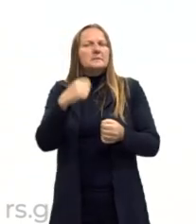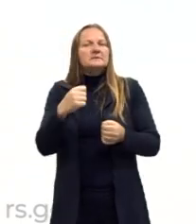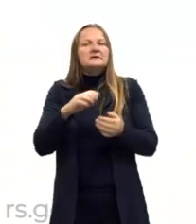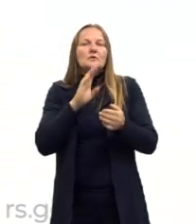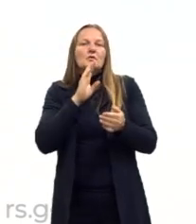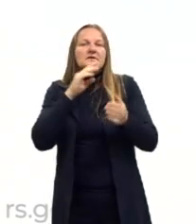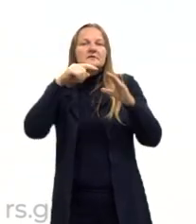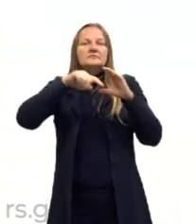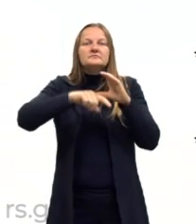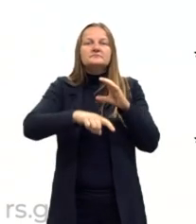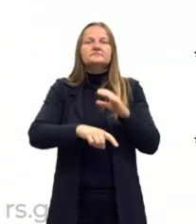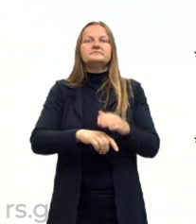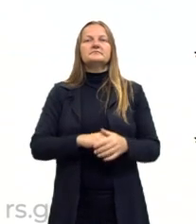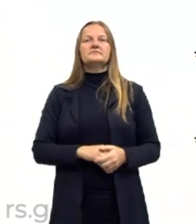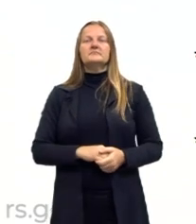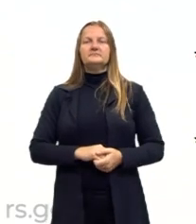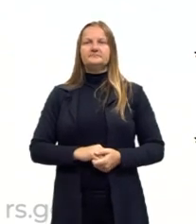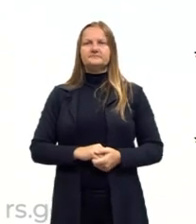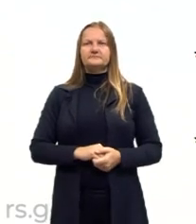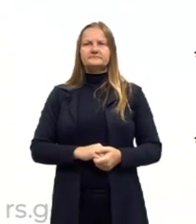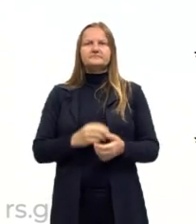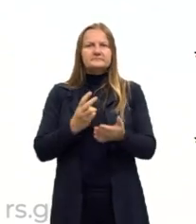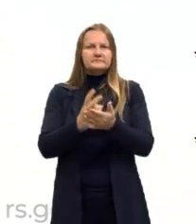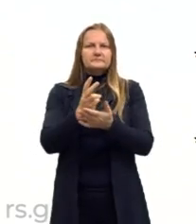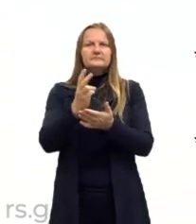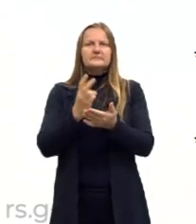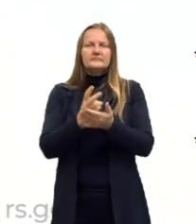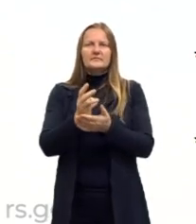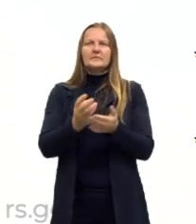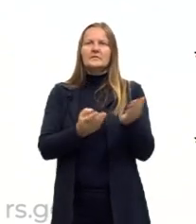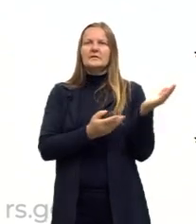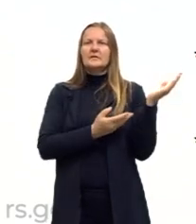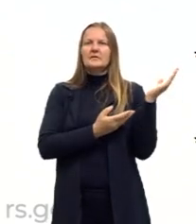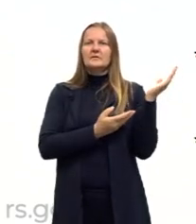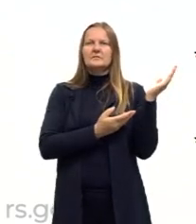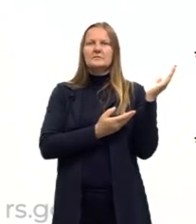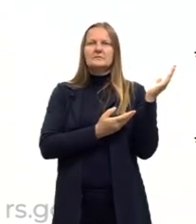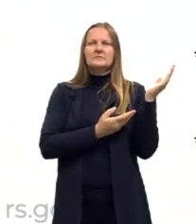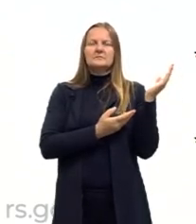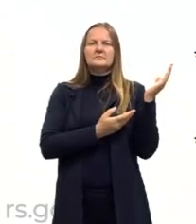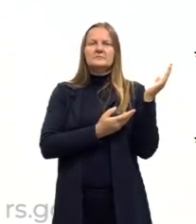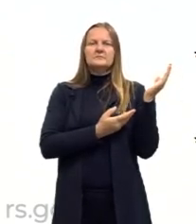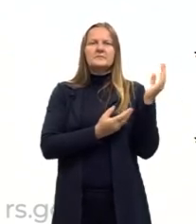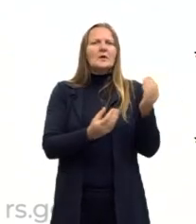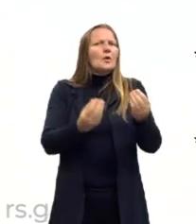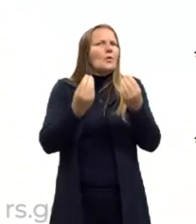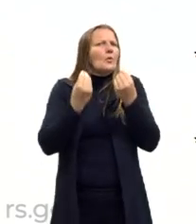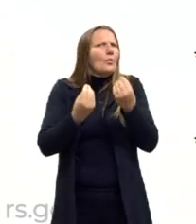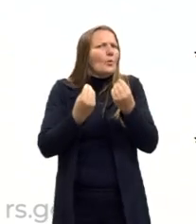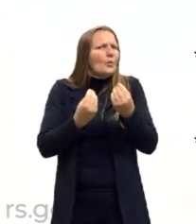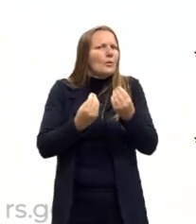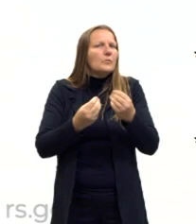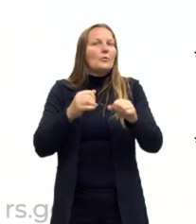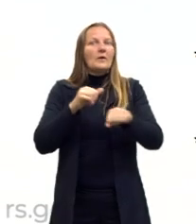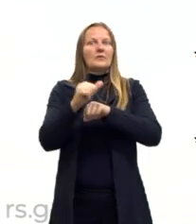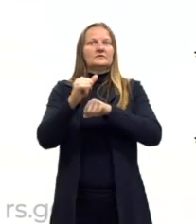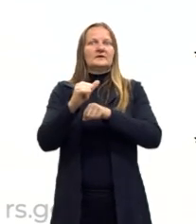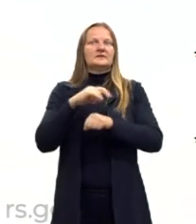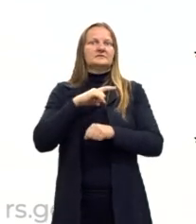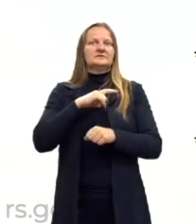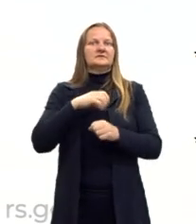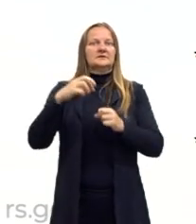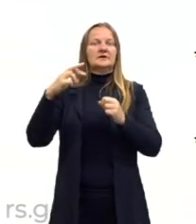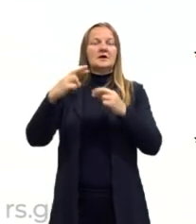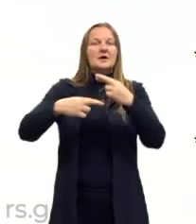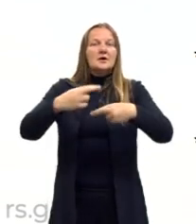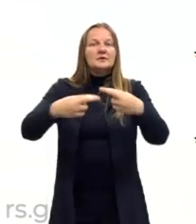dar uma interpretadinha nessas figuras. Seguindo. Como a partir disso, nesse contexto do Renascimento, começam